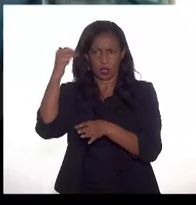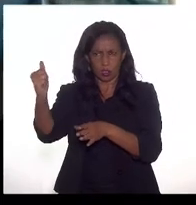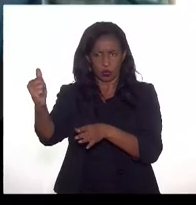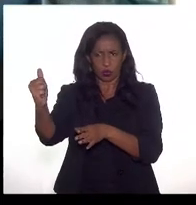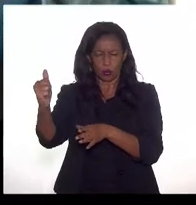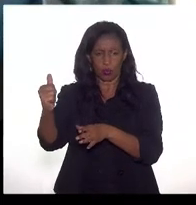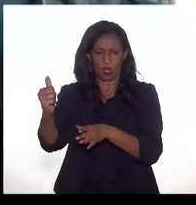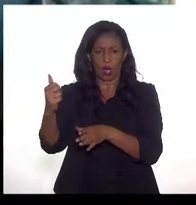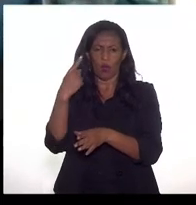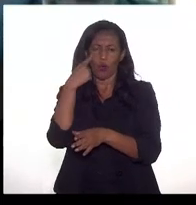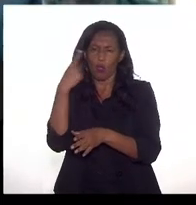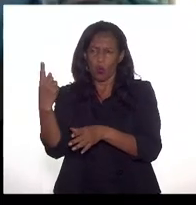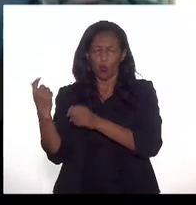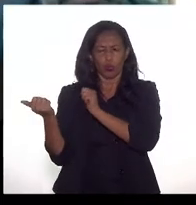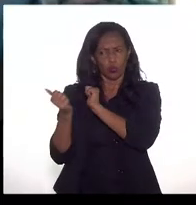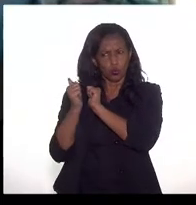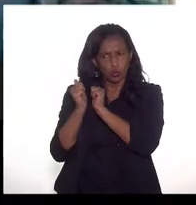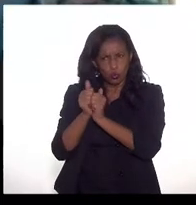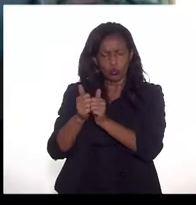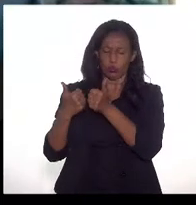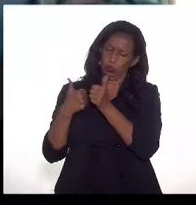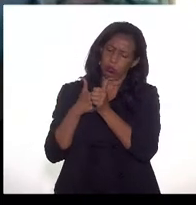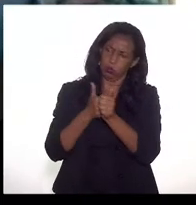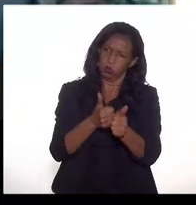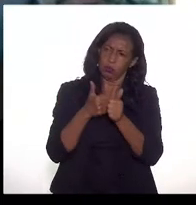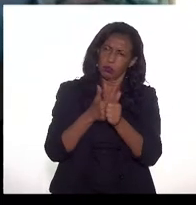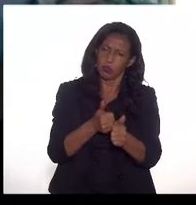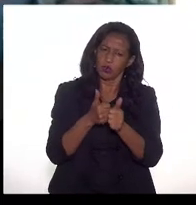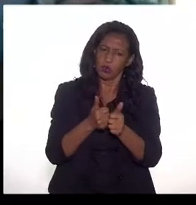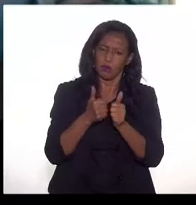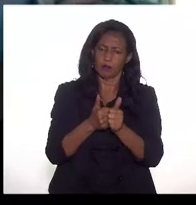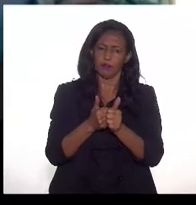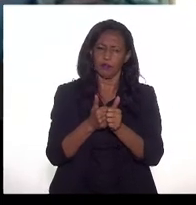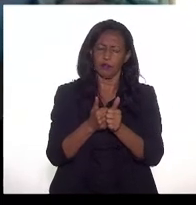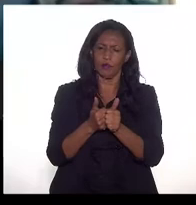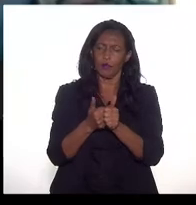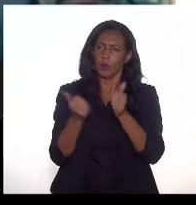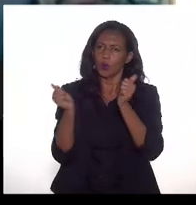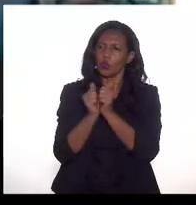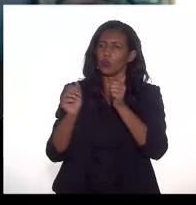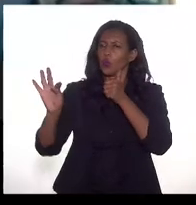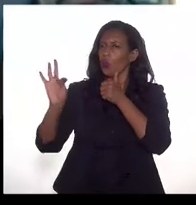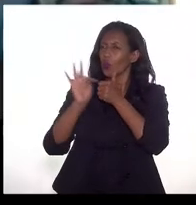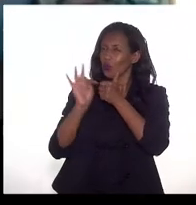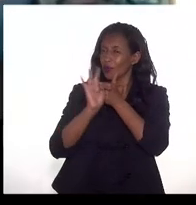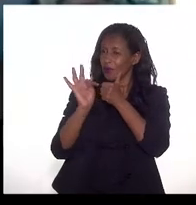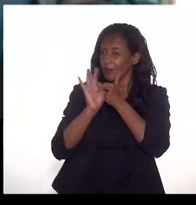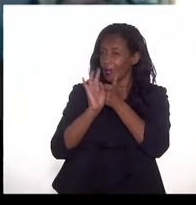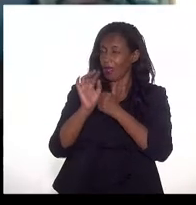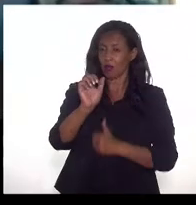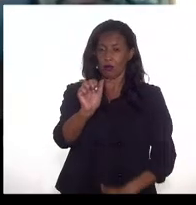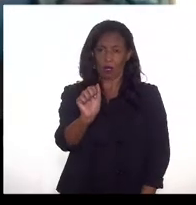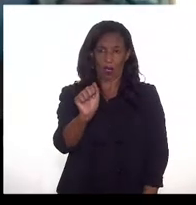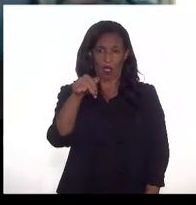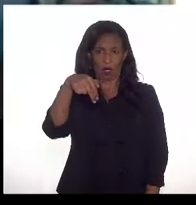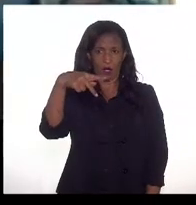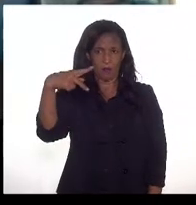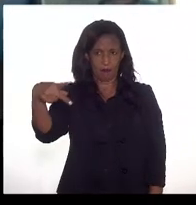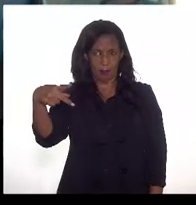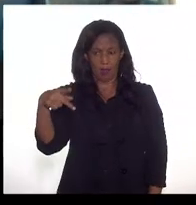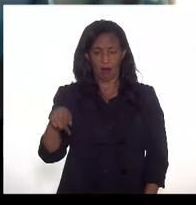acompanha, a gente acompanha, junto com técnicos da INP, essas amostras,